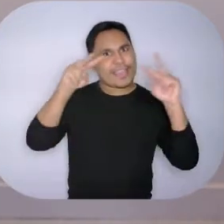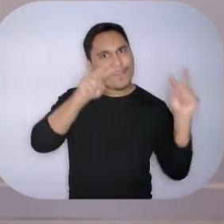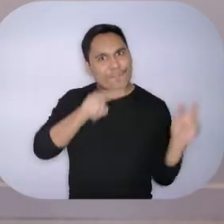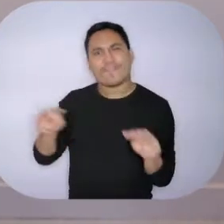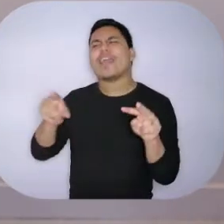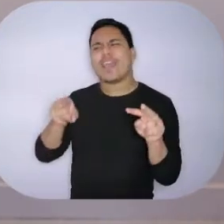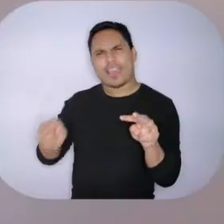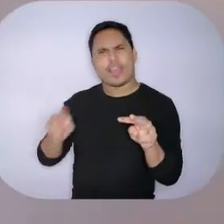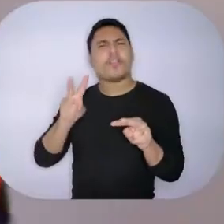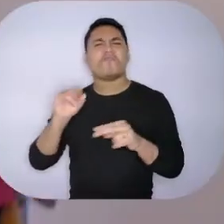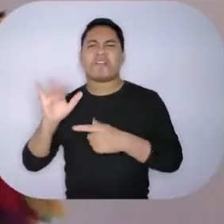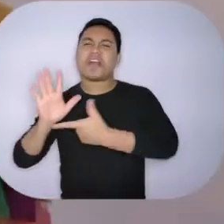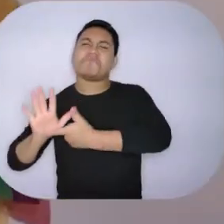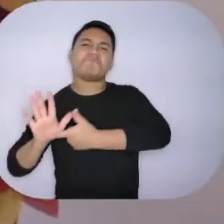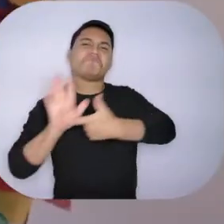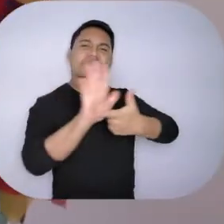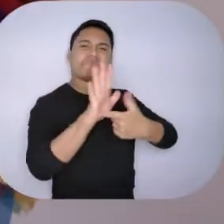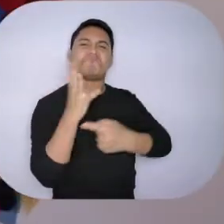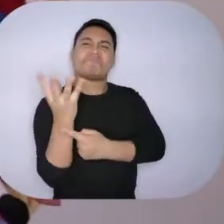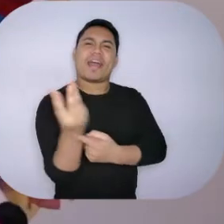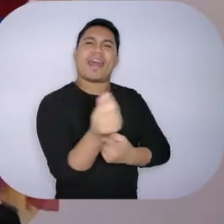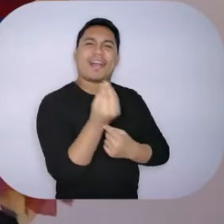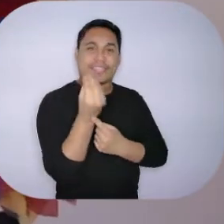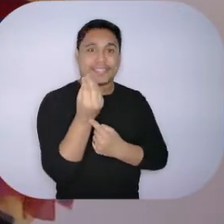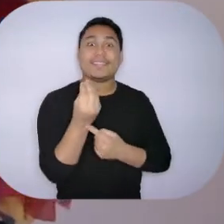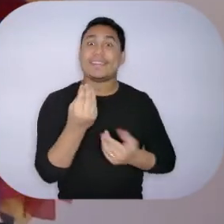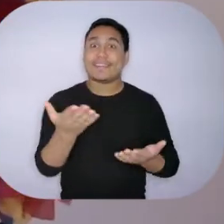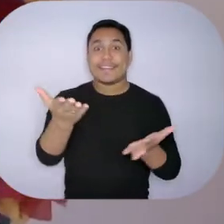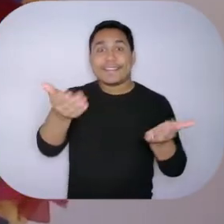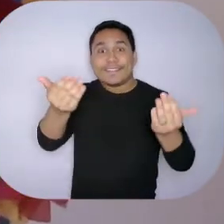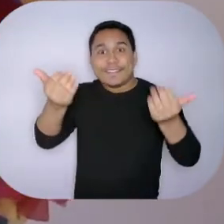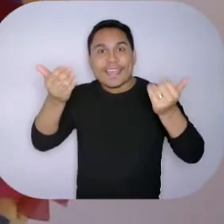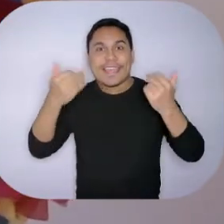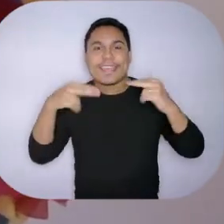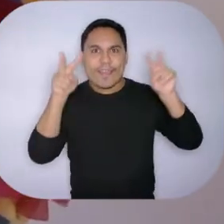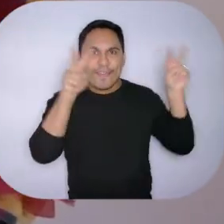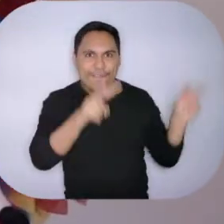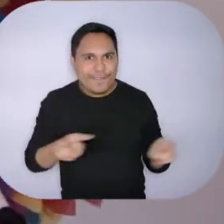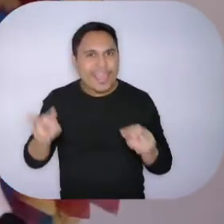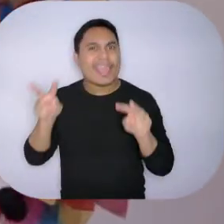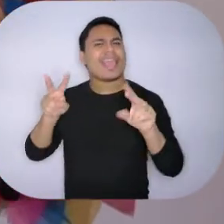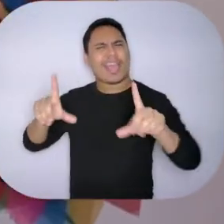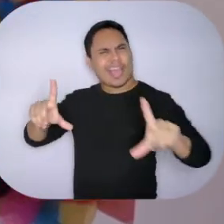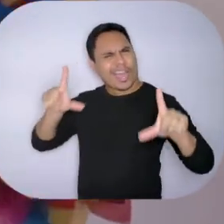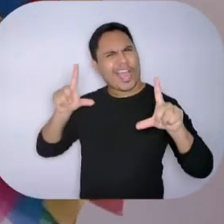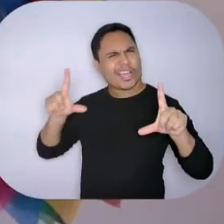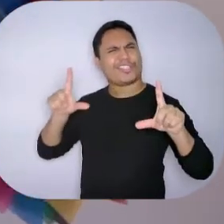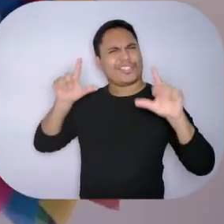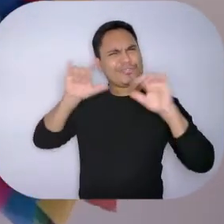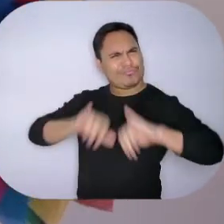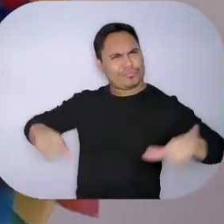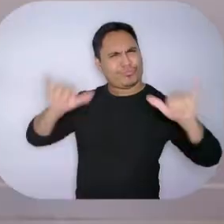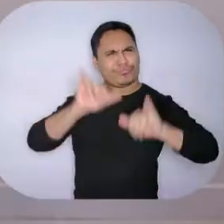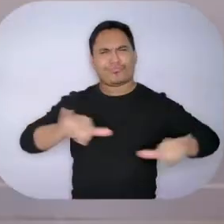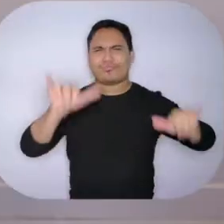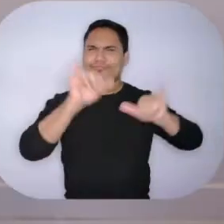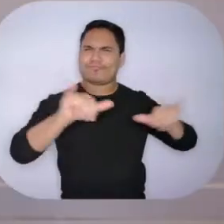Malfatti vai expor. Vinham ver a grande exposição de Anitta Malfatti.